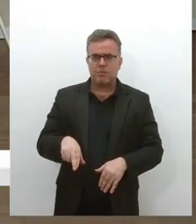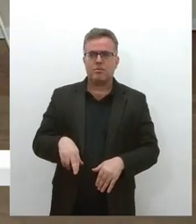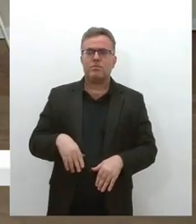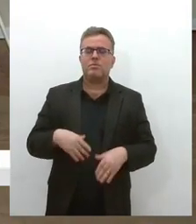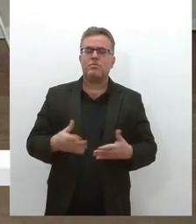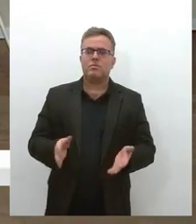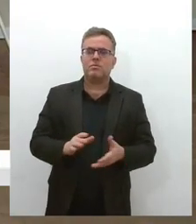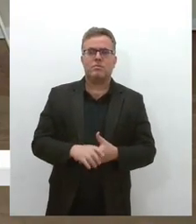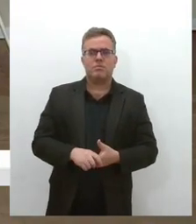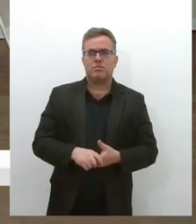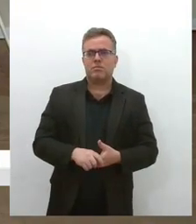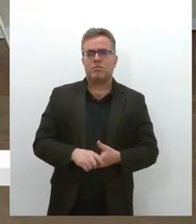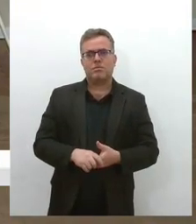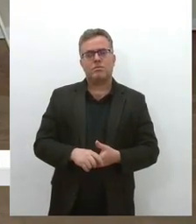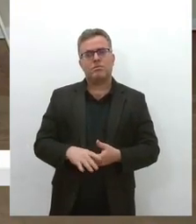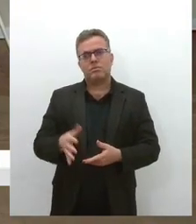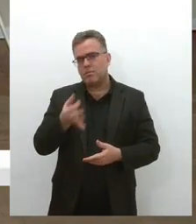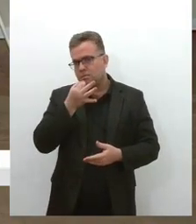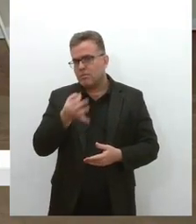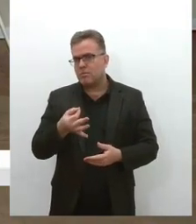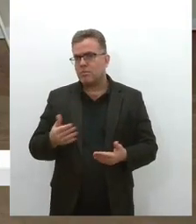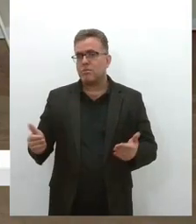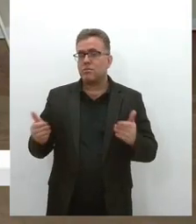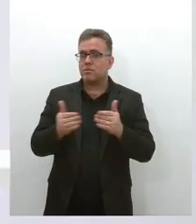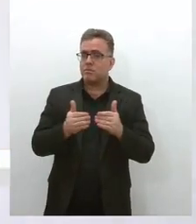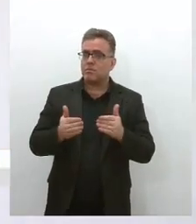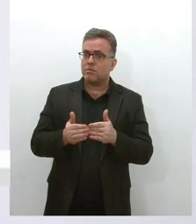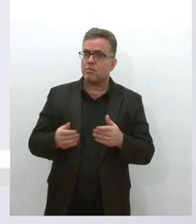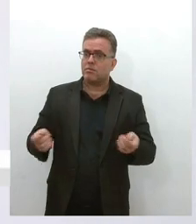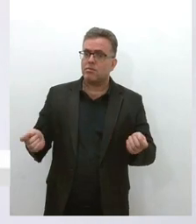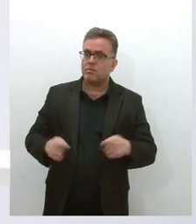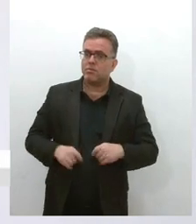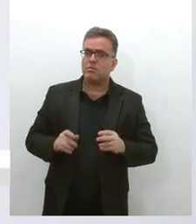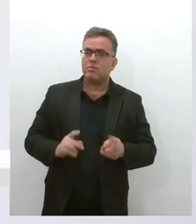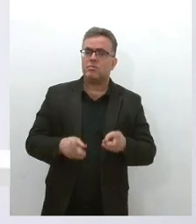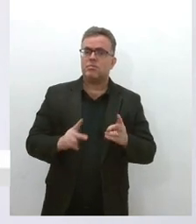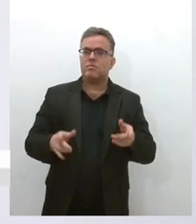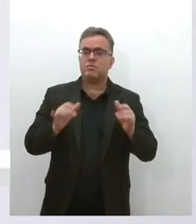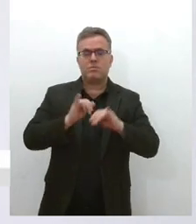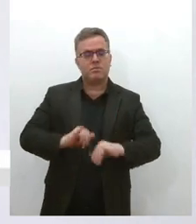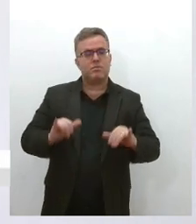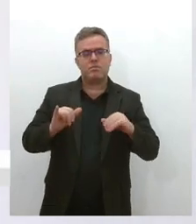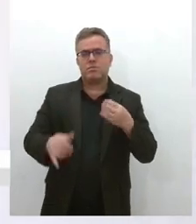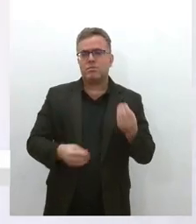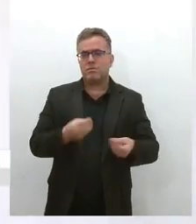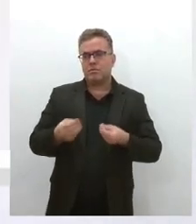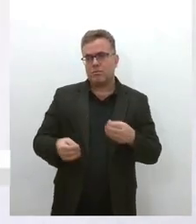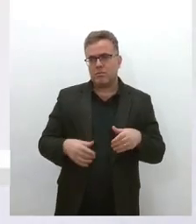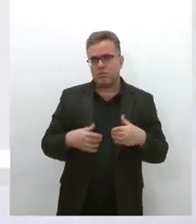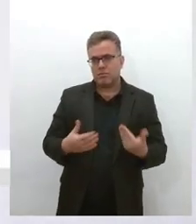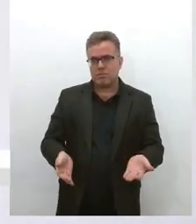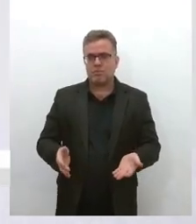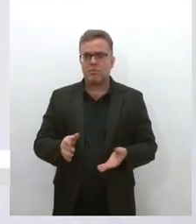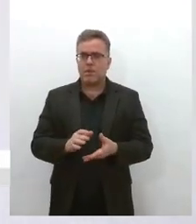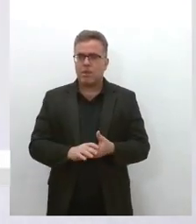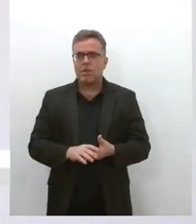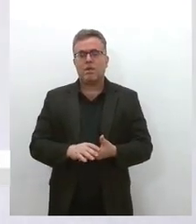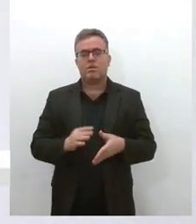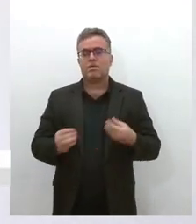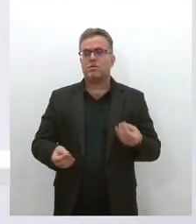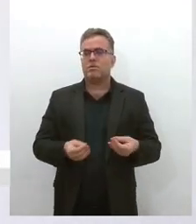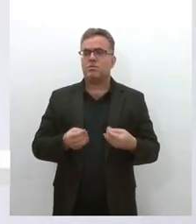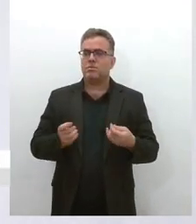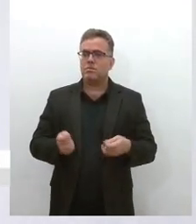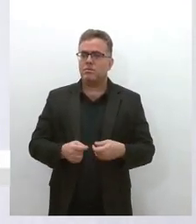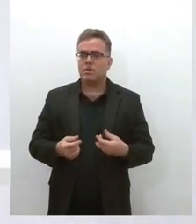Eu acho que essas coisas se interligam, né, porque como eu venho de algum modo, assim, é o pensamento que eu adoto e aí não